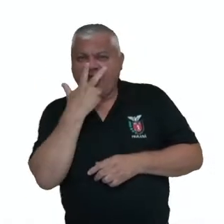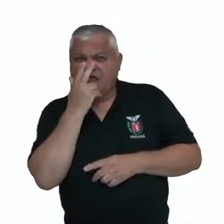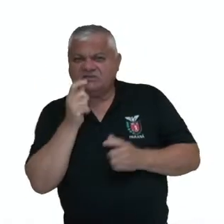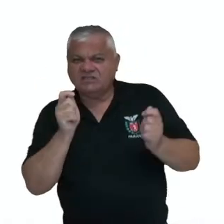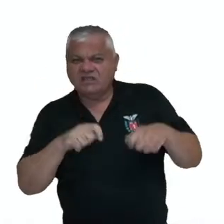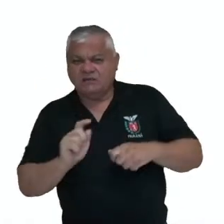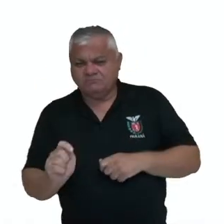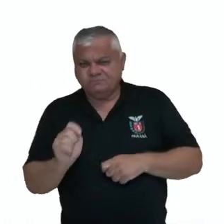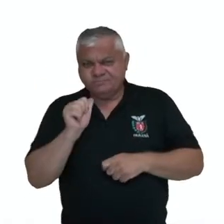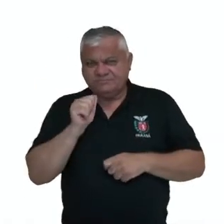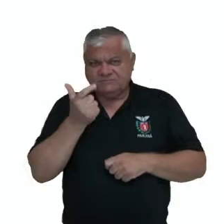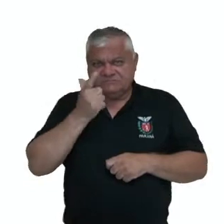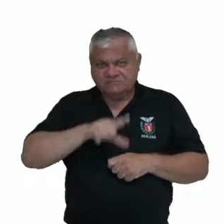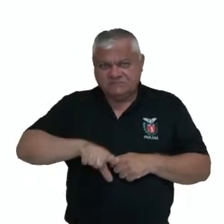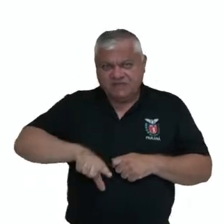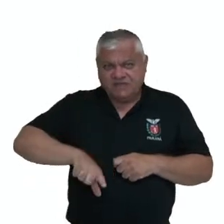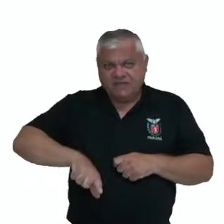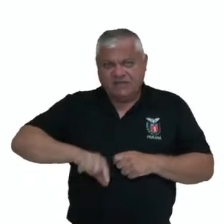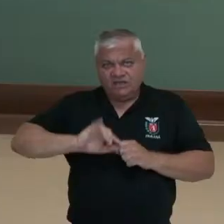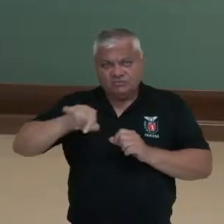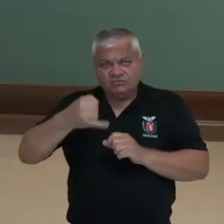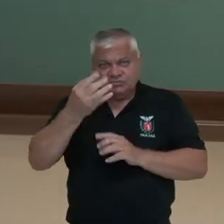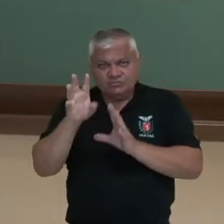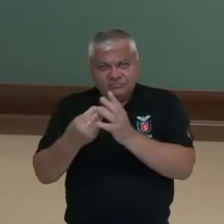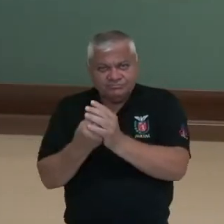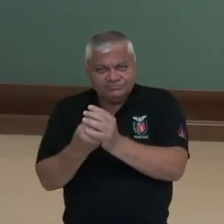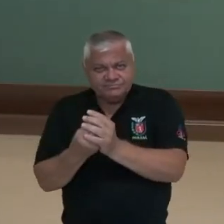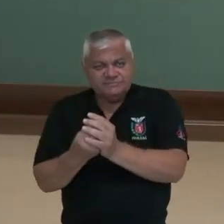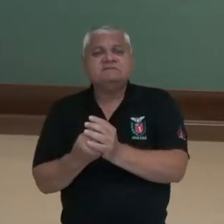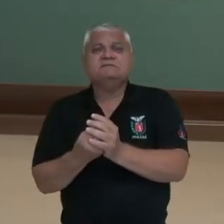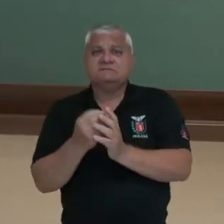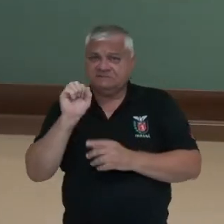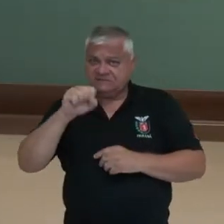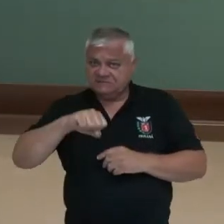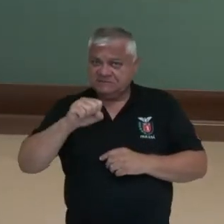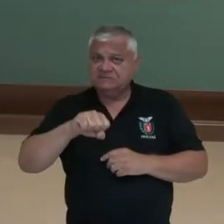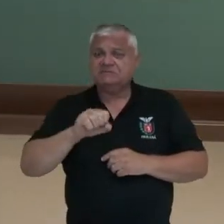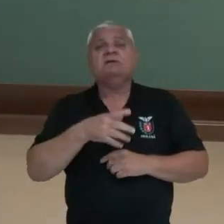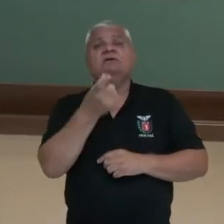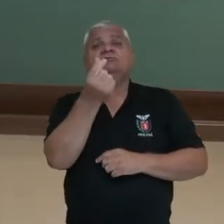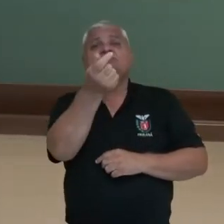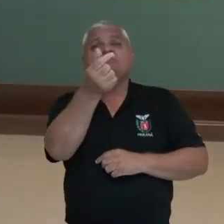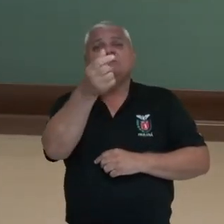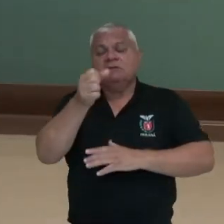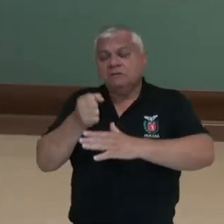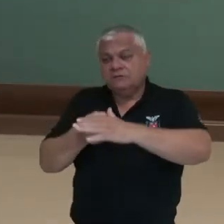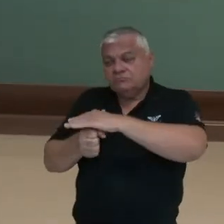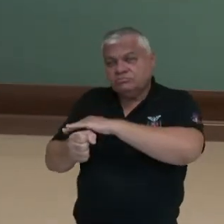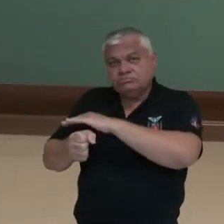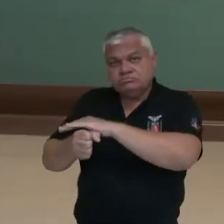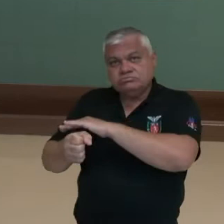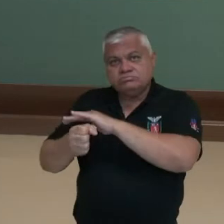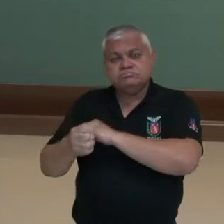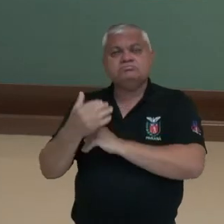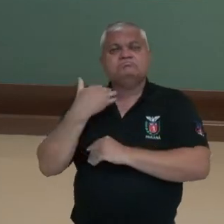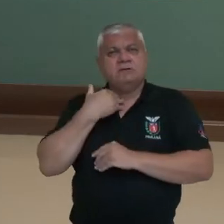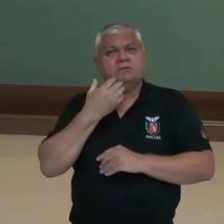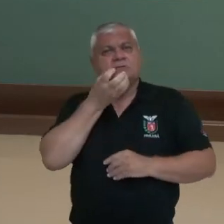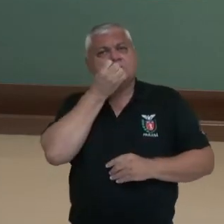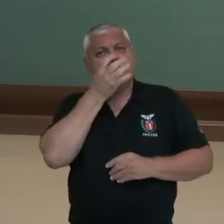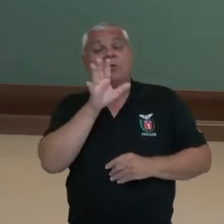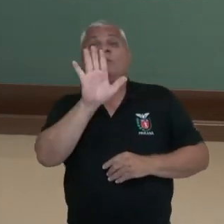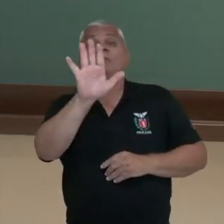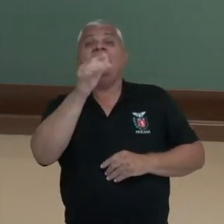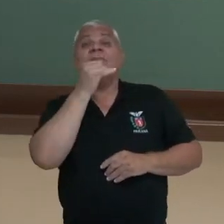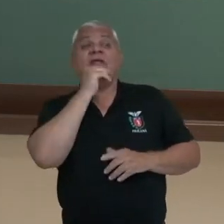beneficiar com o juro composto? Claro, né? Quando a gente está fazendo uma aplicação financeira é muito legal, mas quando a gente está